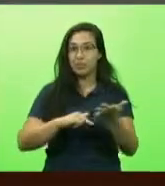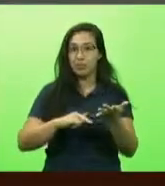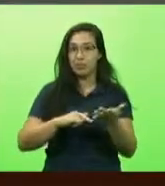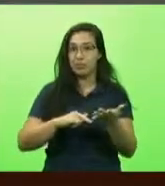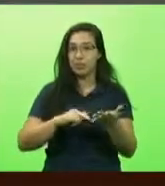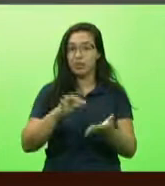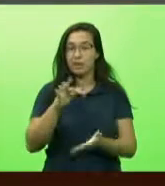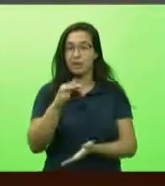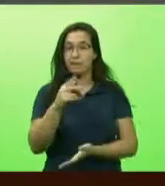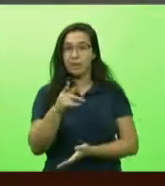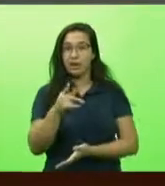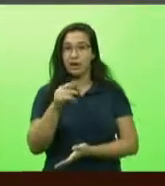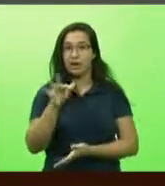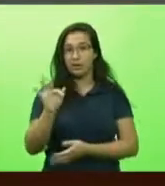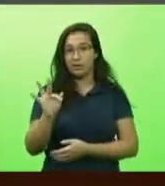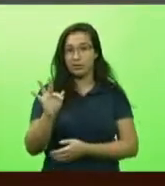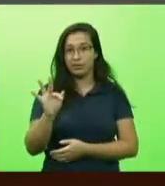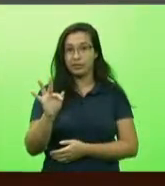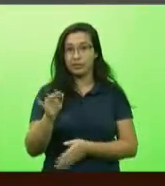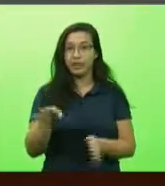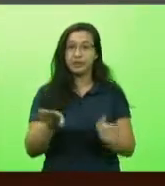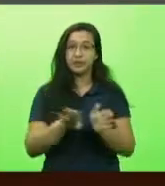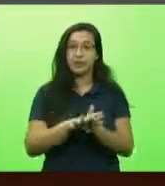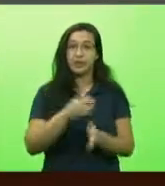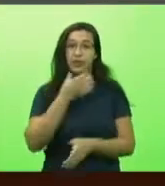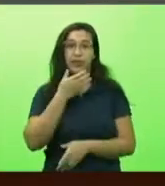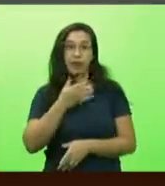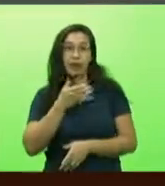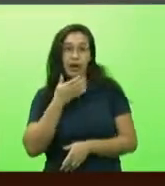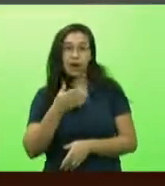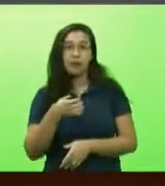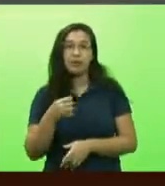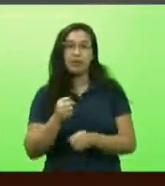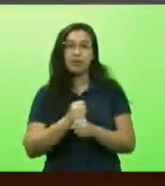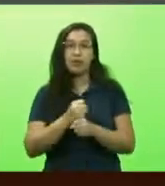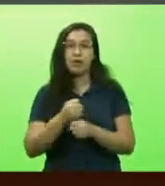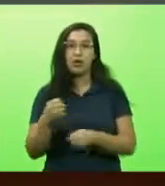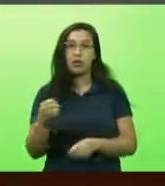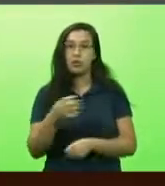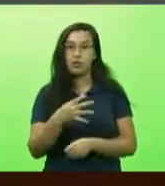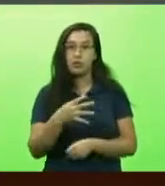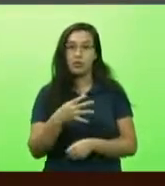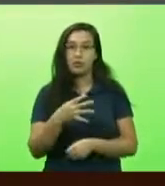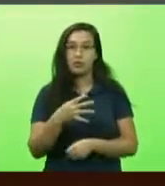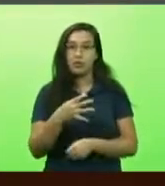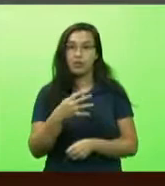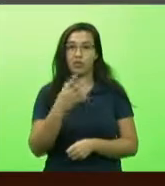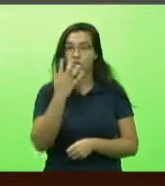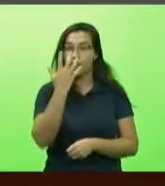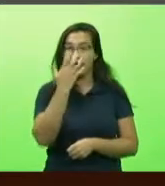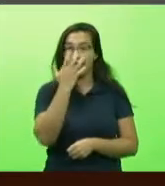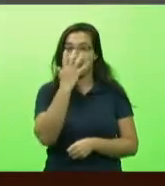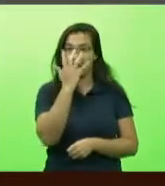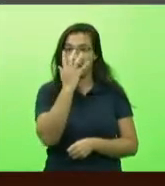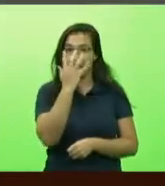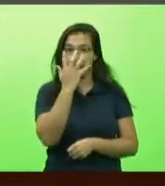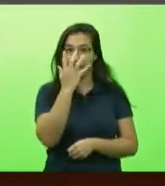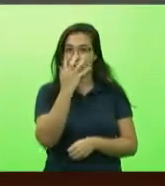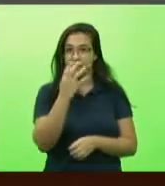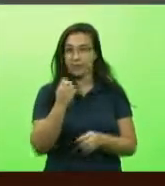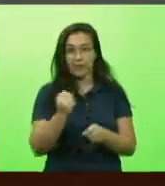Veio o Natal, ano novo, não vai vir o Carnaval porque não temos esse ano